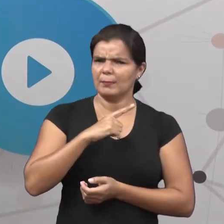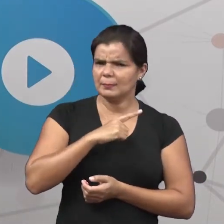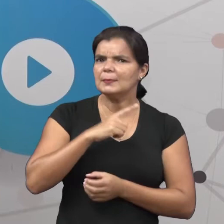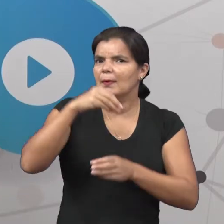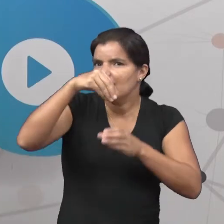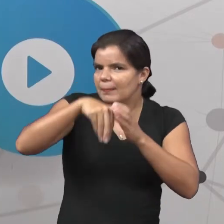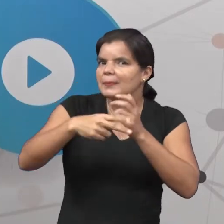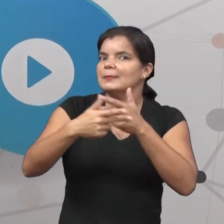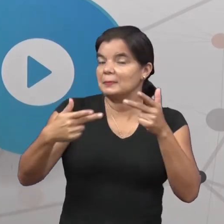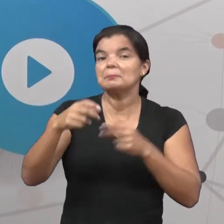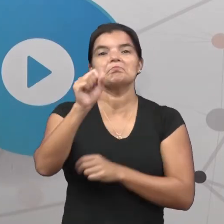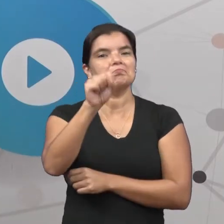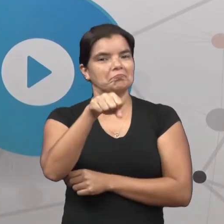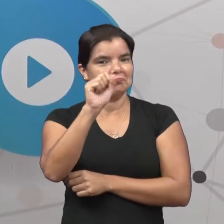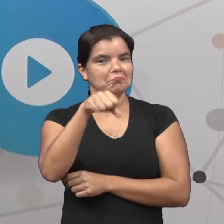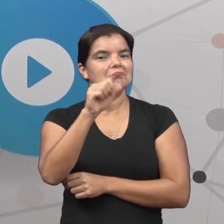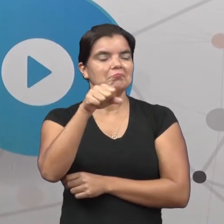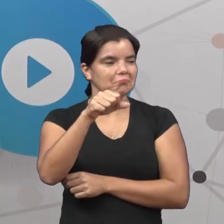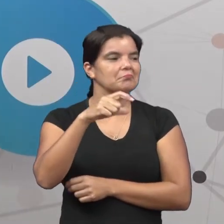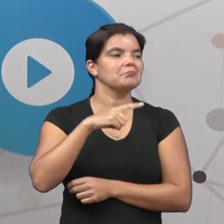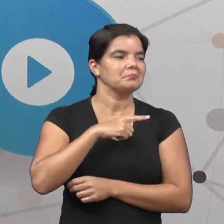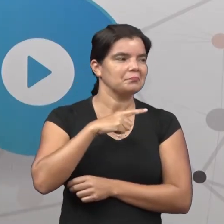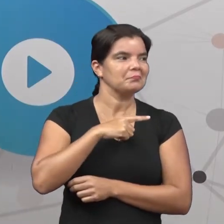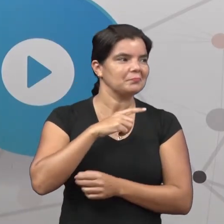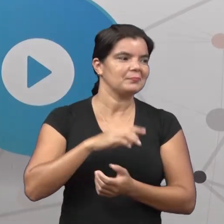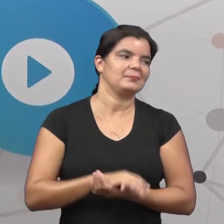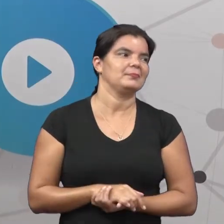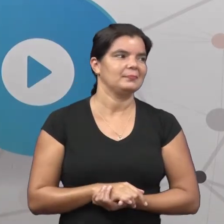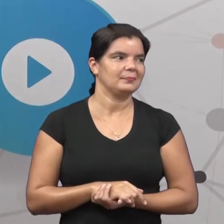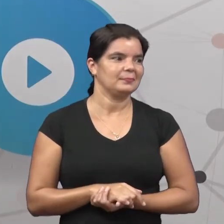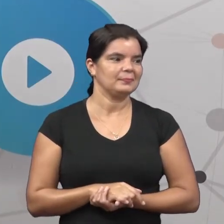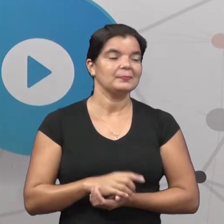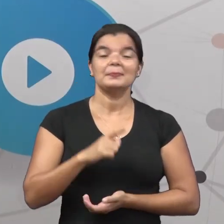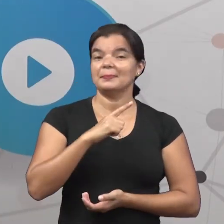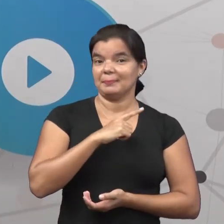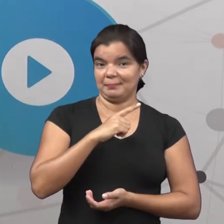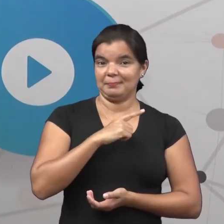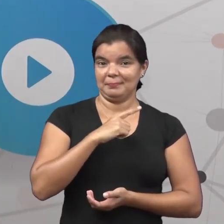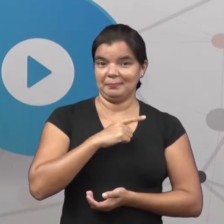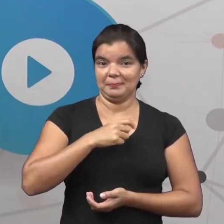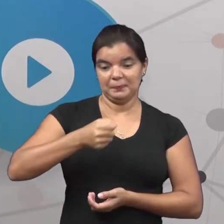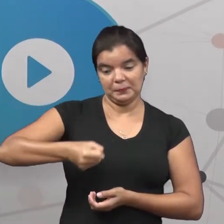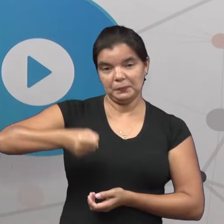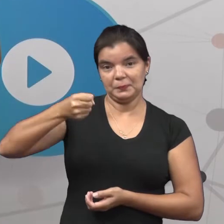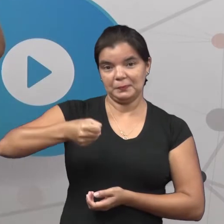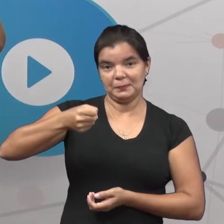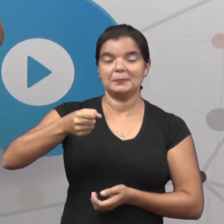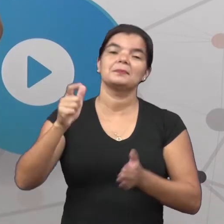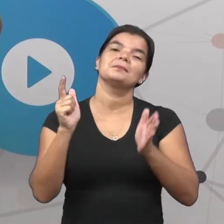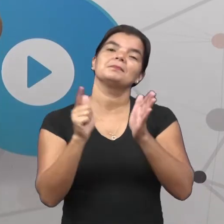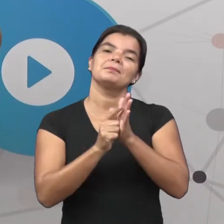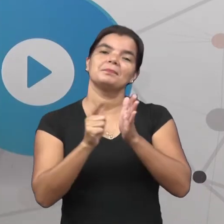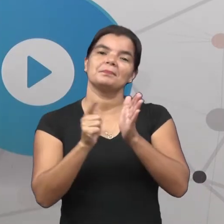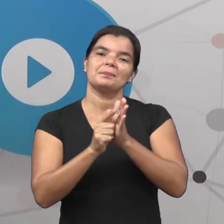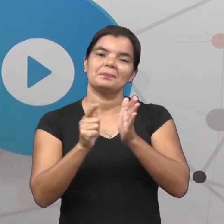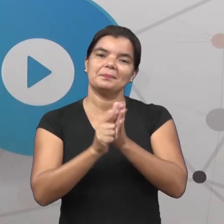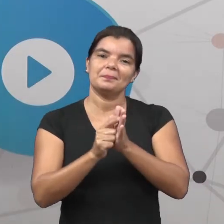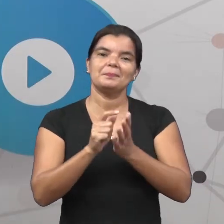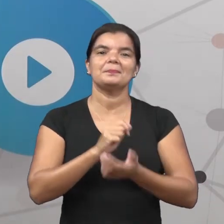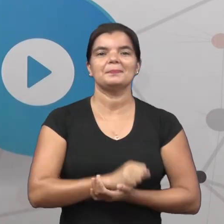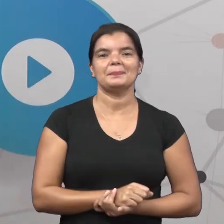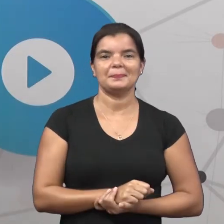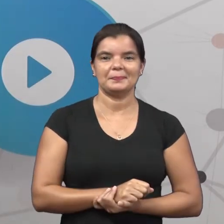Sim. Ah, sim. Vamos tirar mais. Nós temos uma sacola de papel.